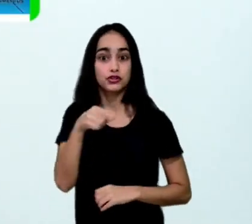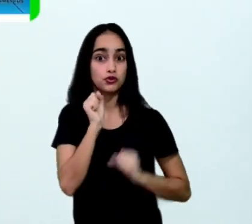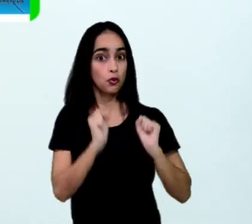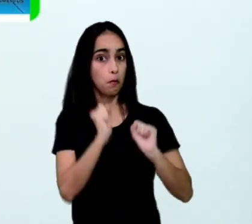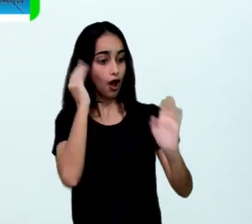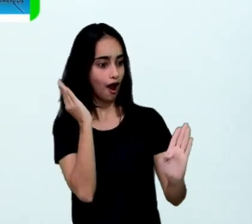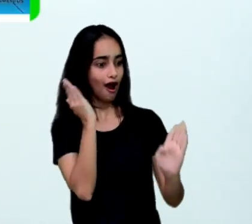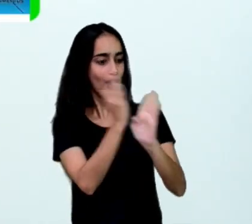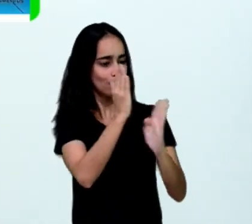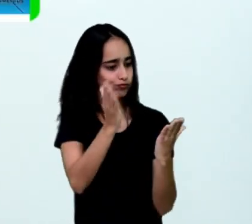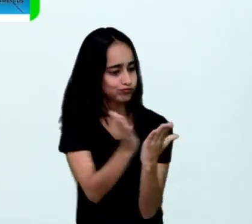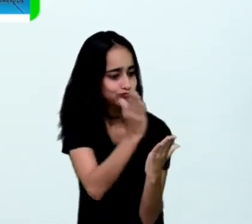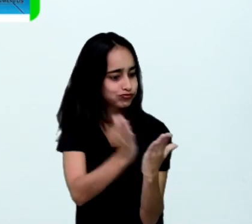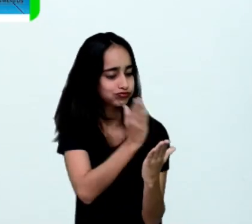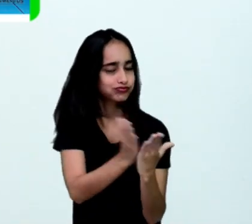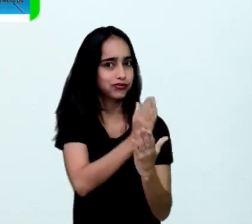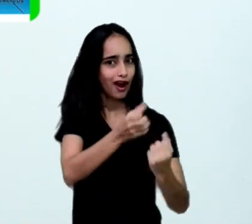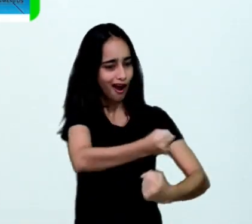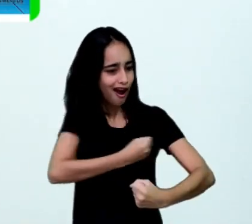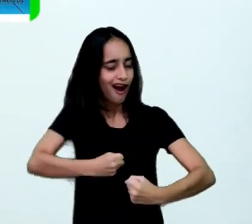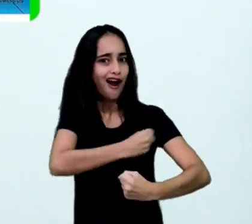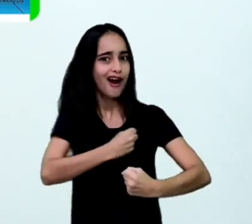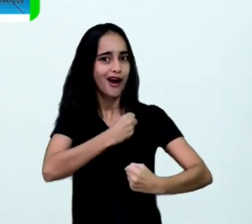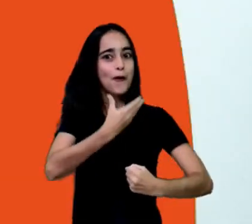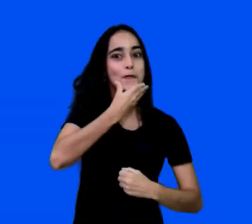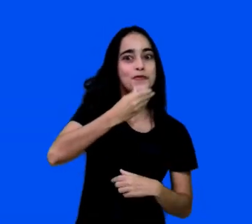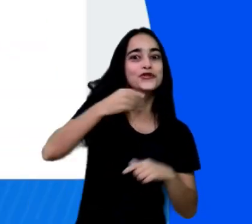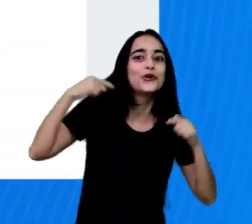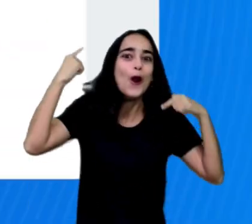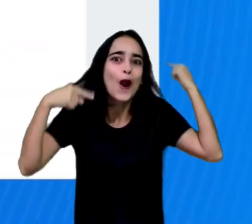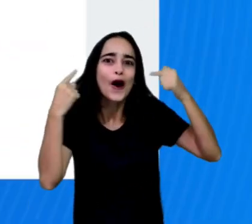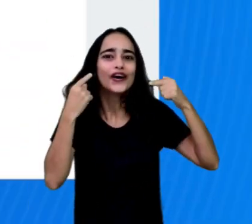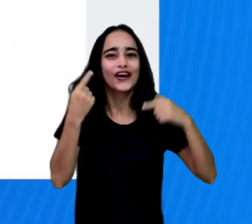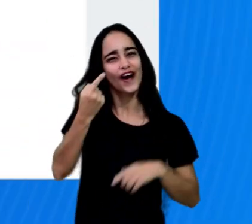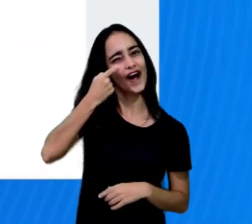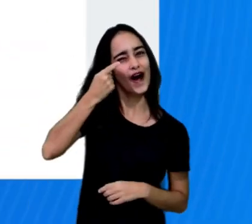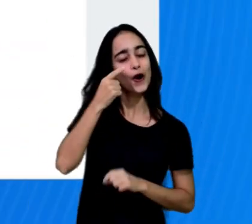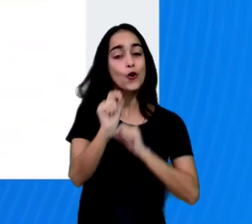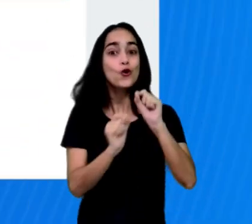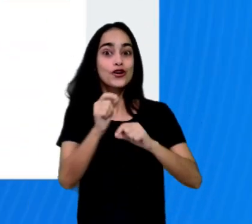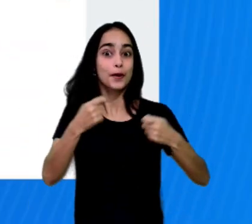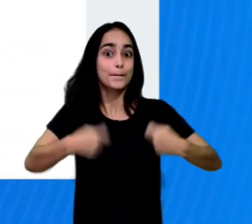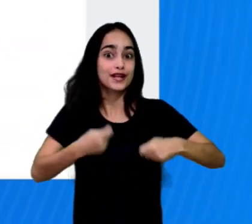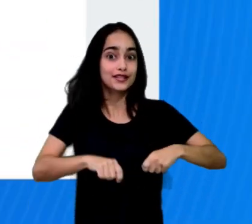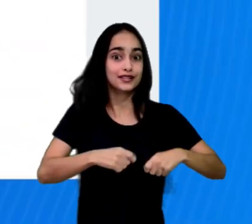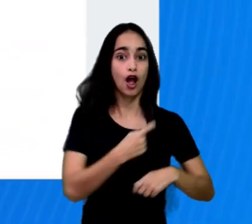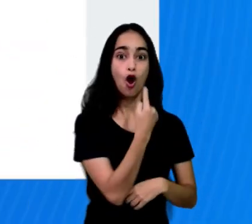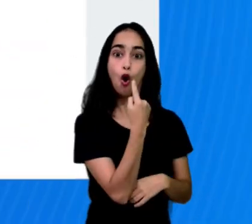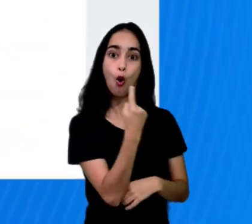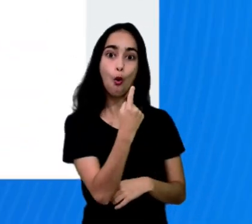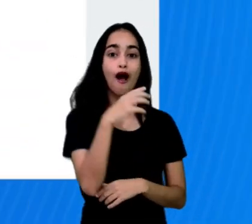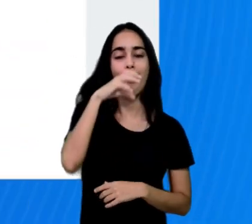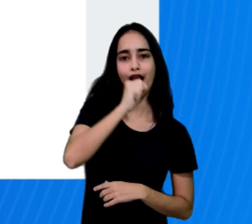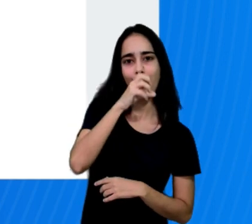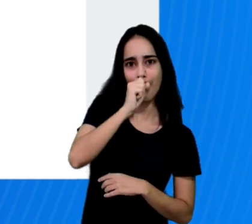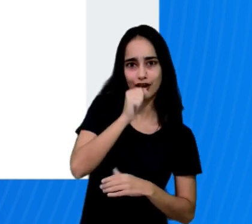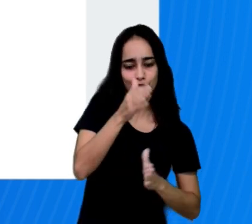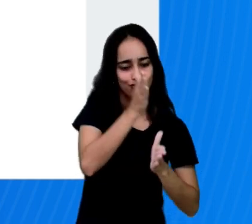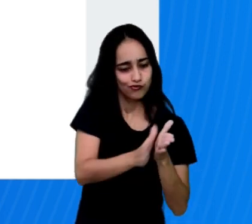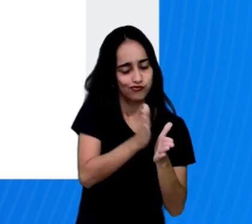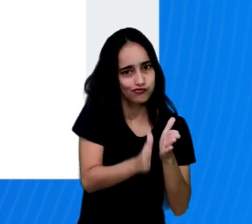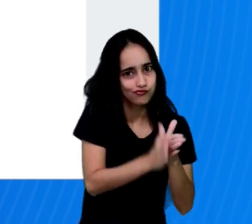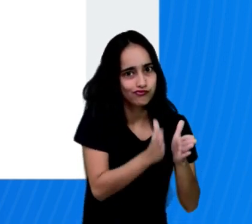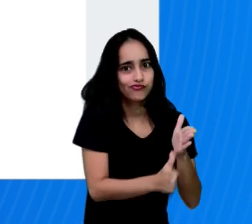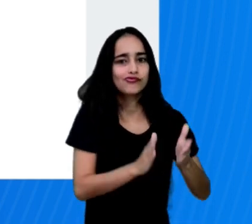receita de um menino maluquinho. Se liga nos ingredientes. Uma laranja descaliscada, cortada em pedaços, sem